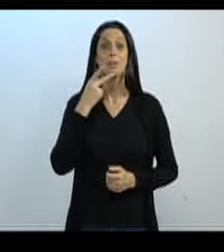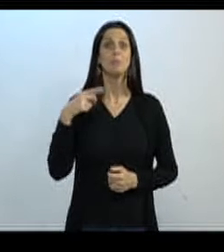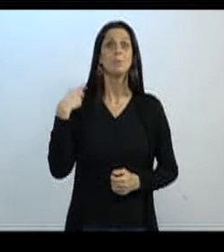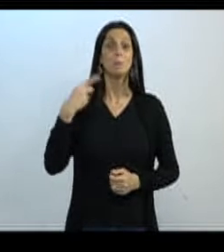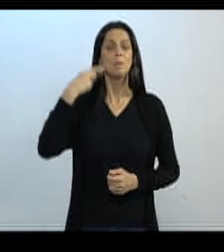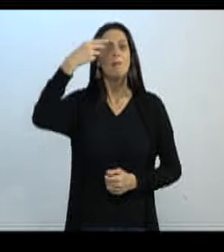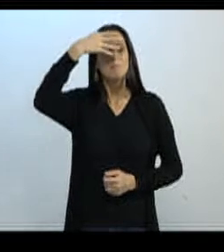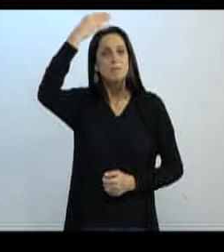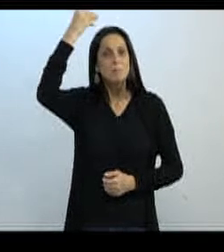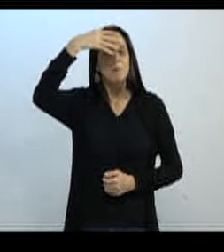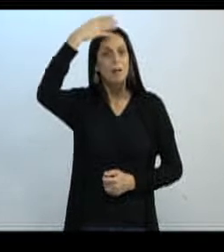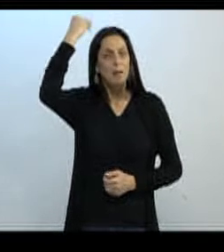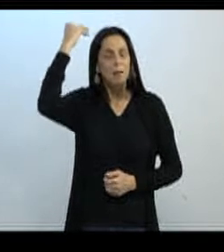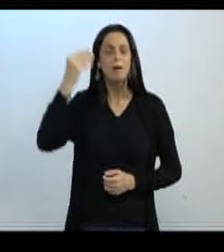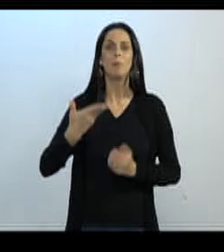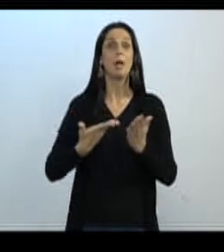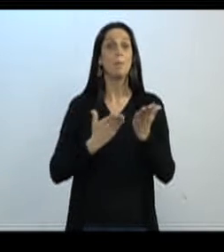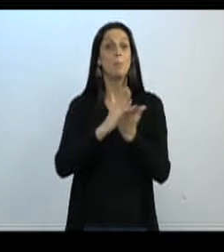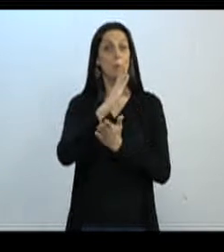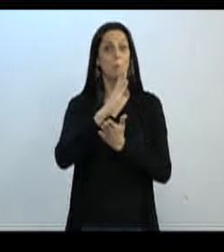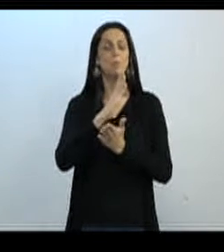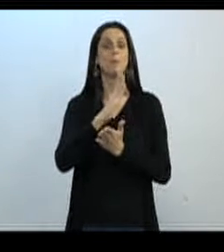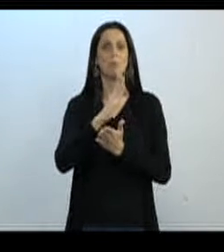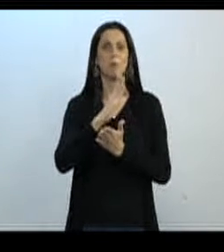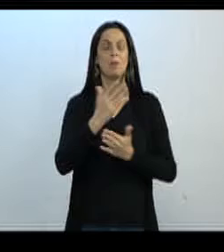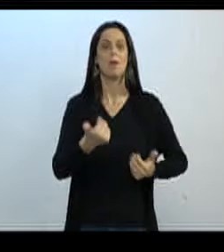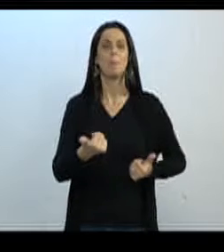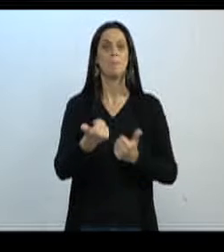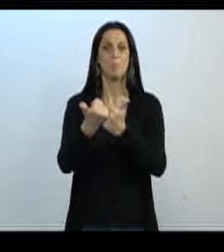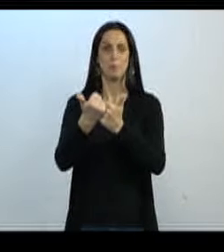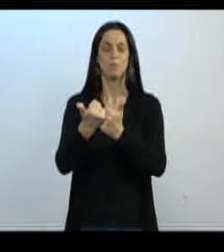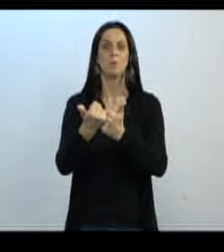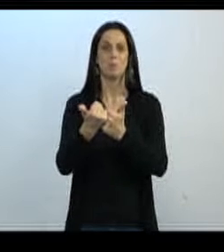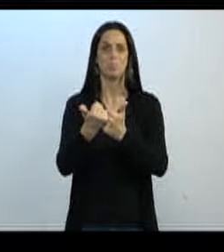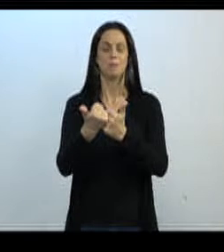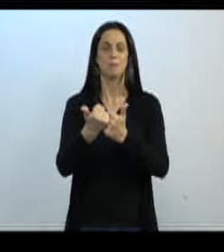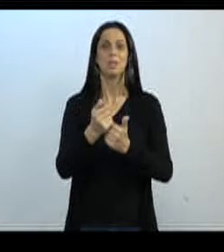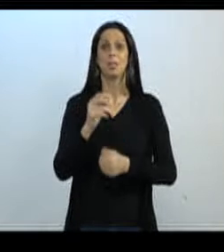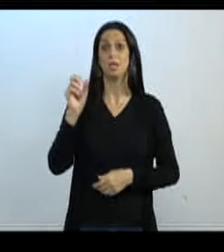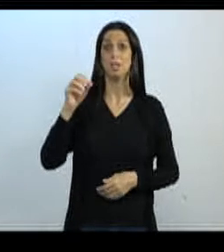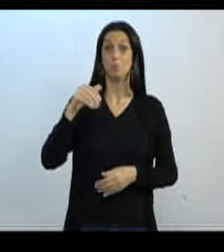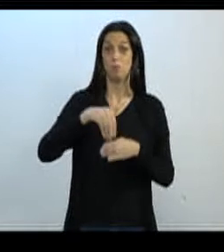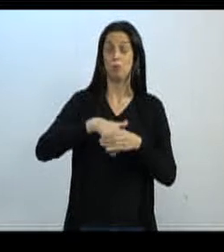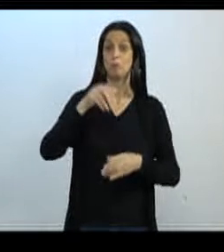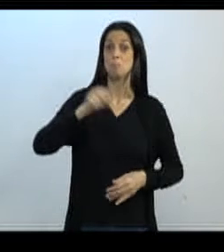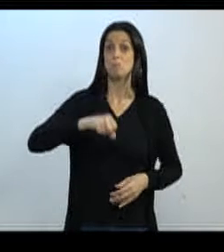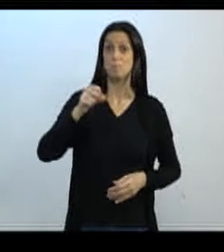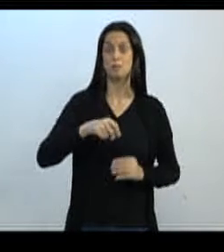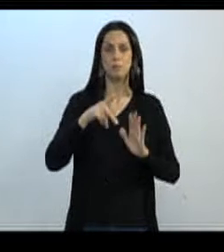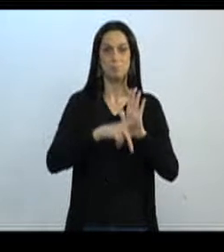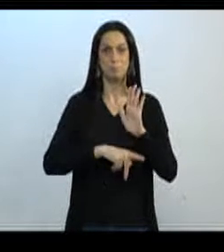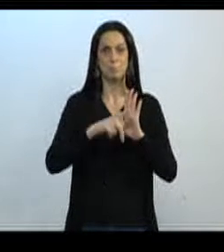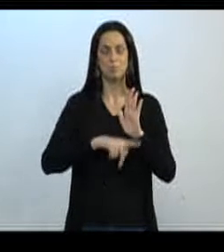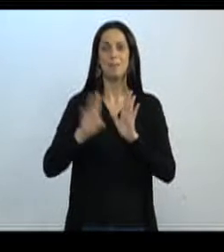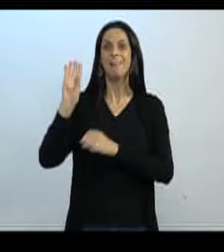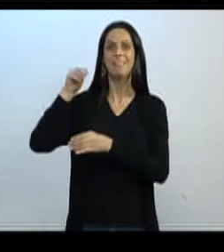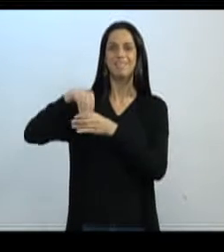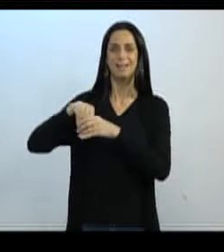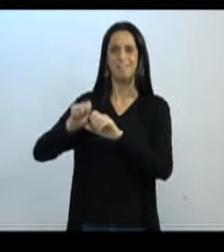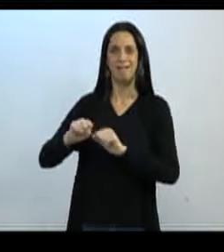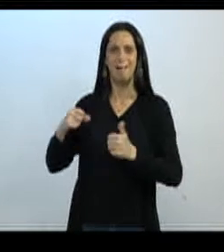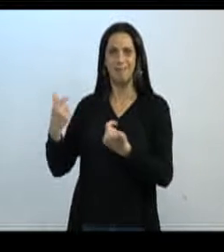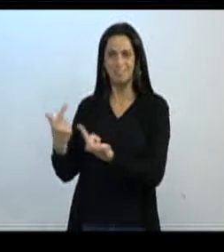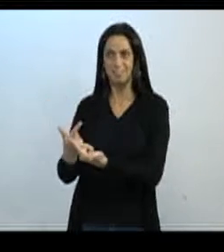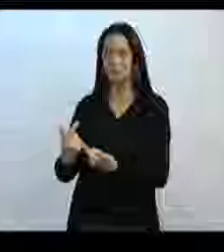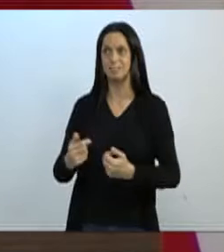dos Santos, que aprovou e que apoiou, votou sim, esse projeto na Alesc. Aí, olha